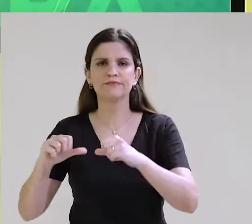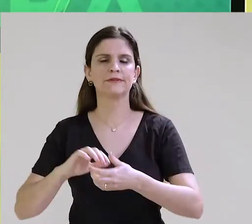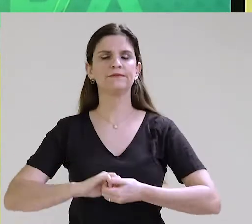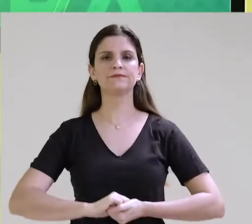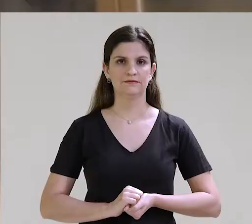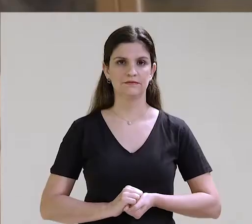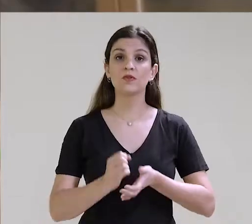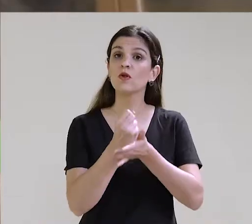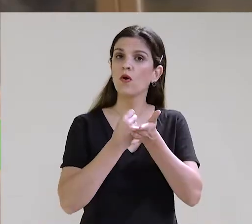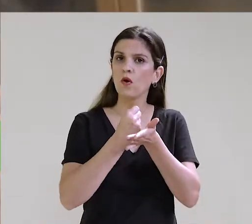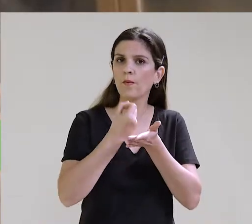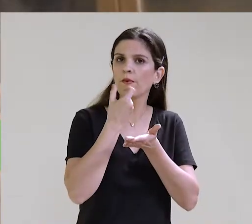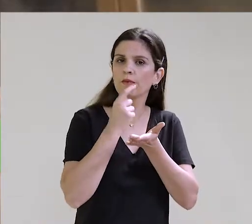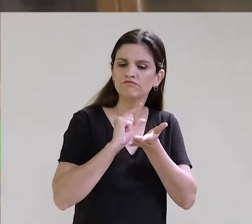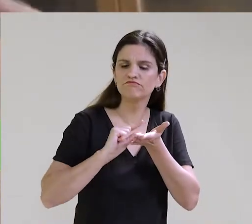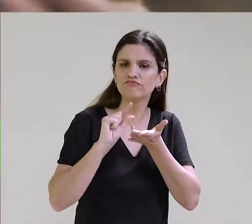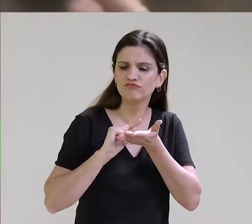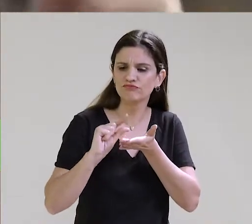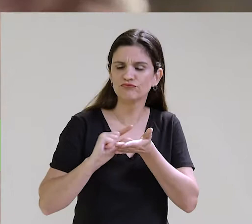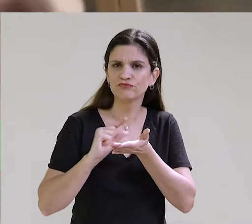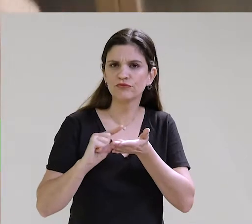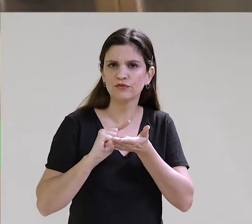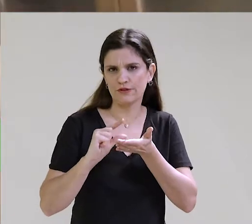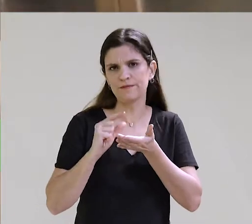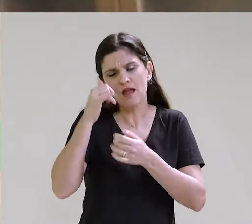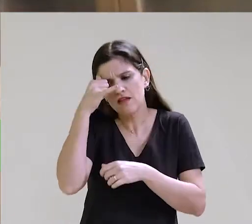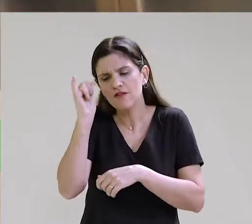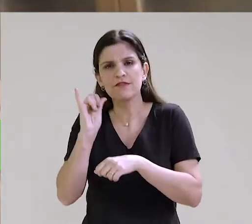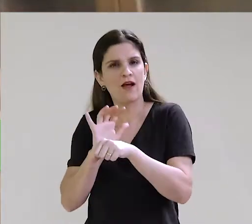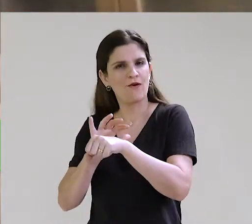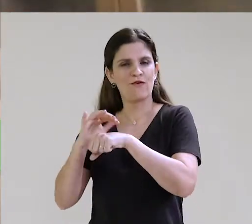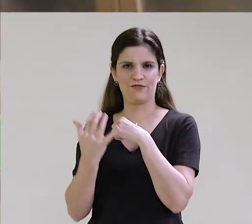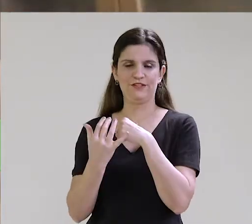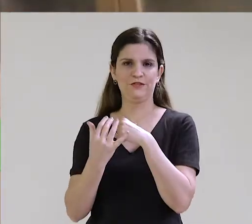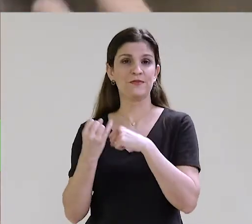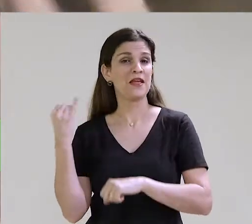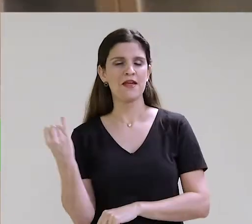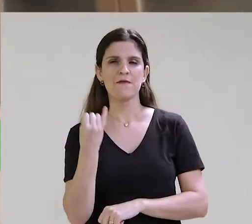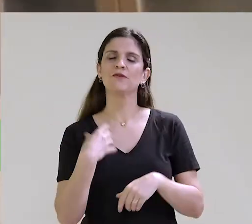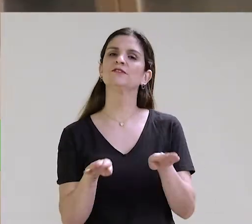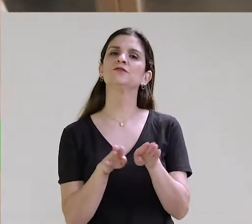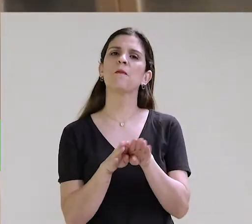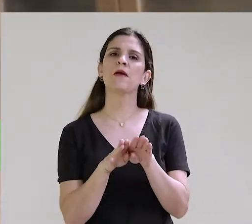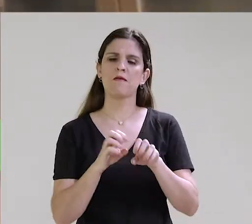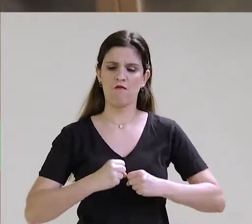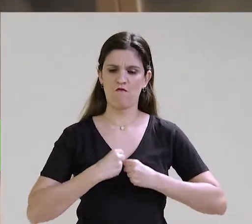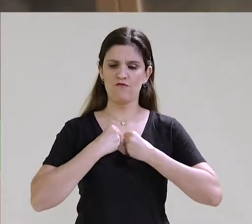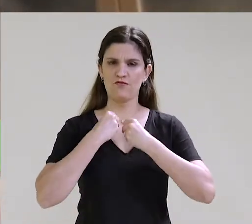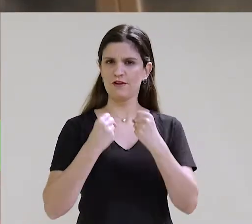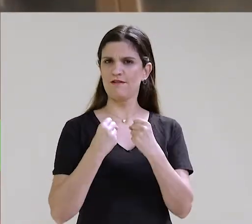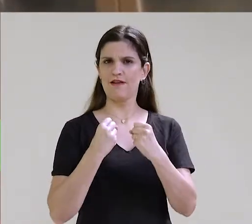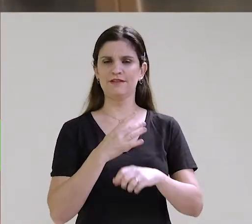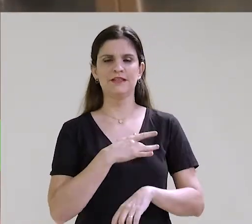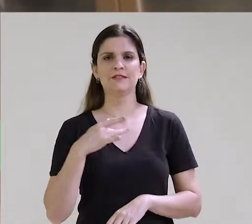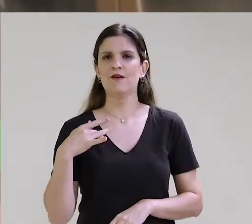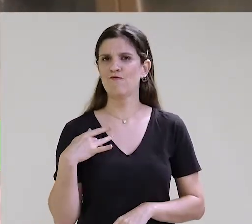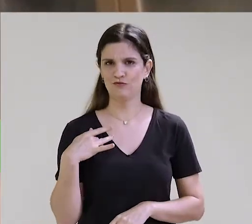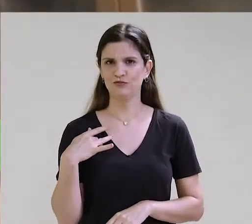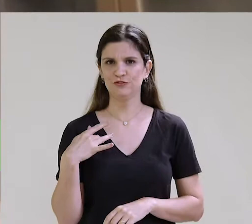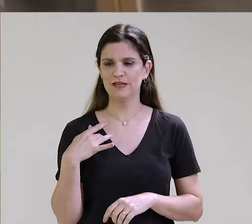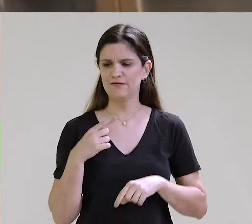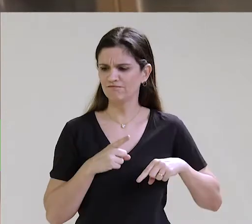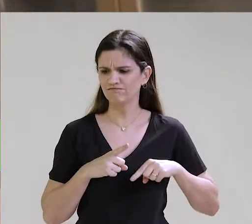homeopáticas. O medicamento homeopático, além de agir contra a Covid, ele tem esse benefício, ele fortalece o organismo como um todo.